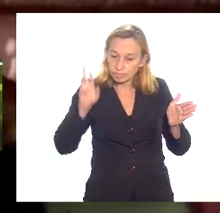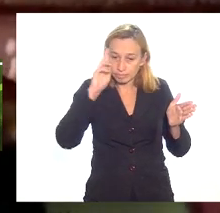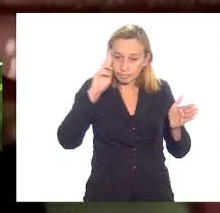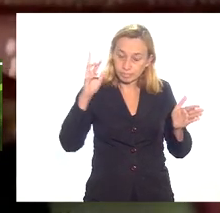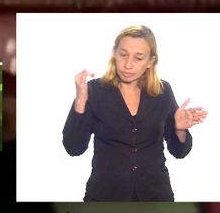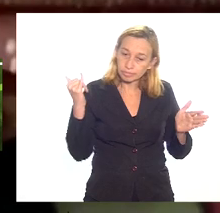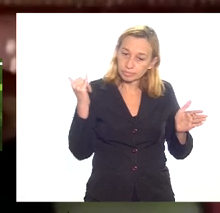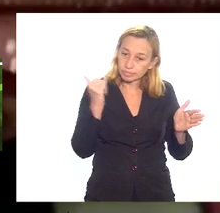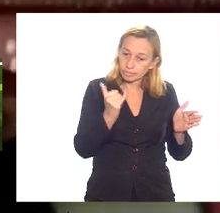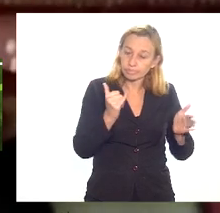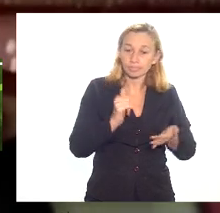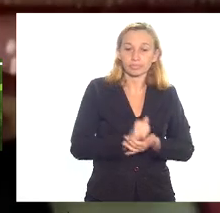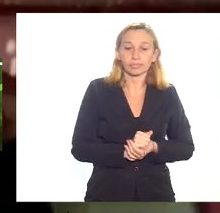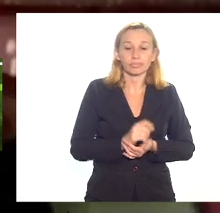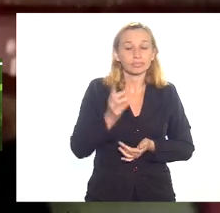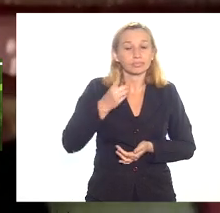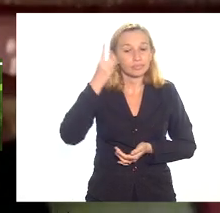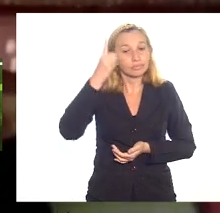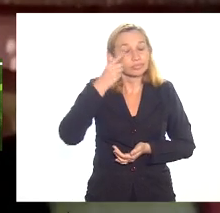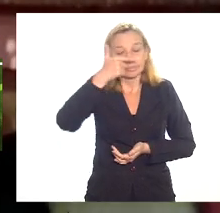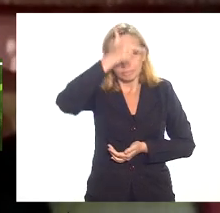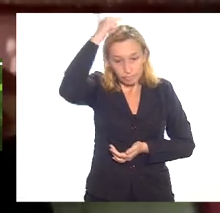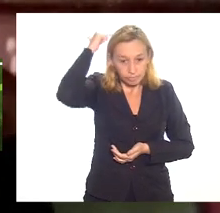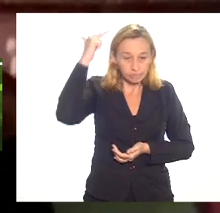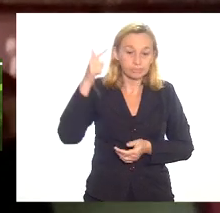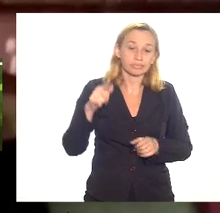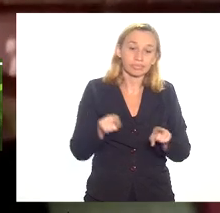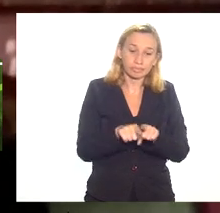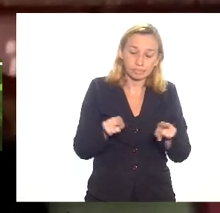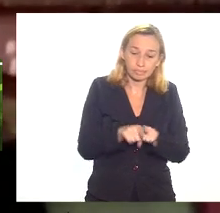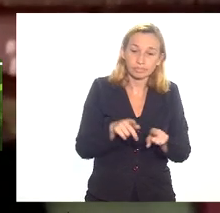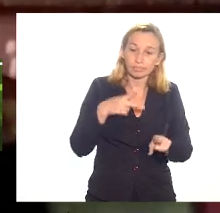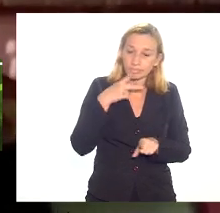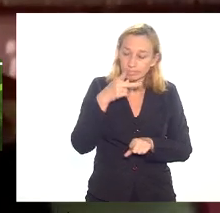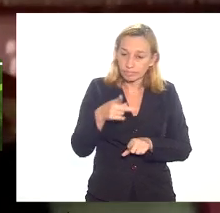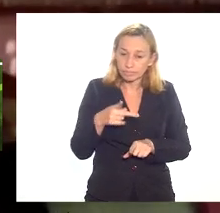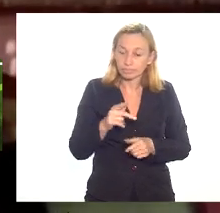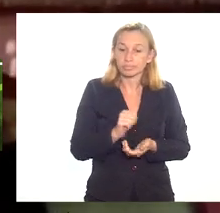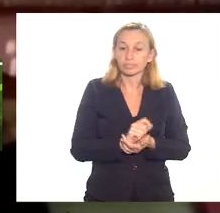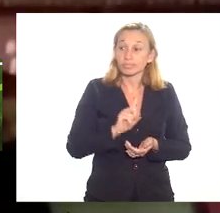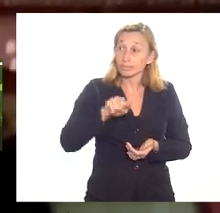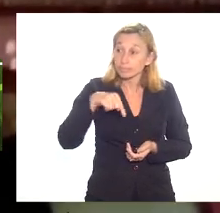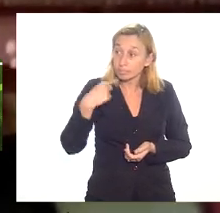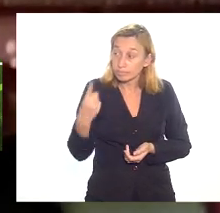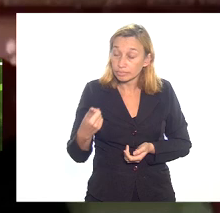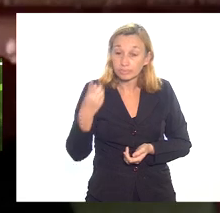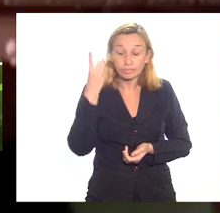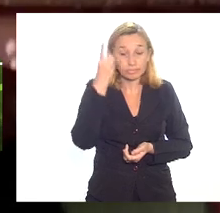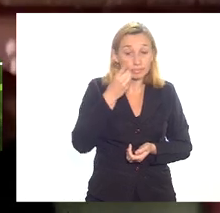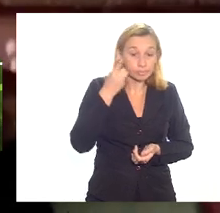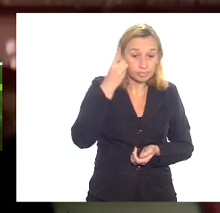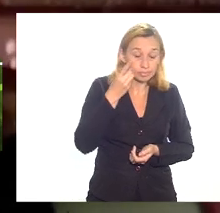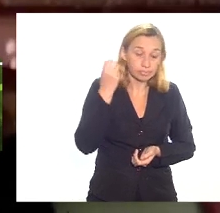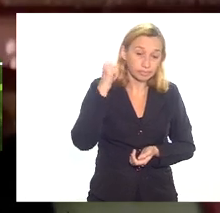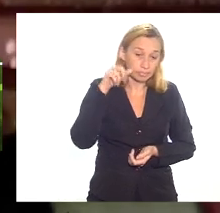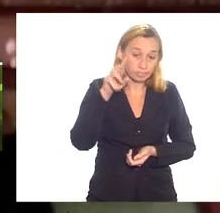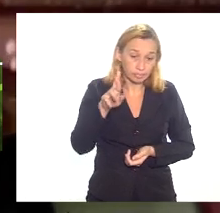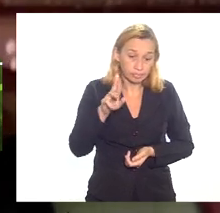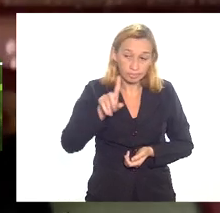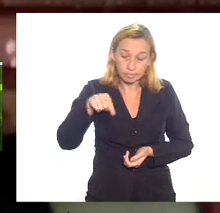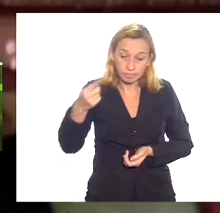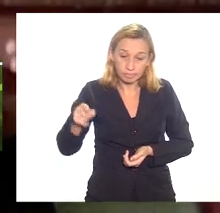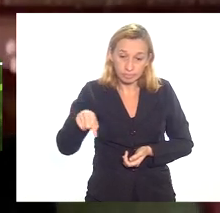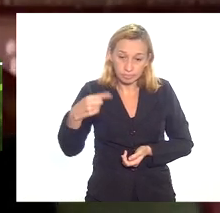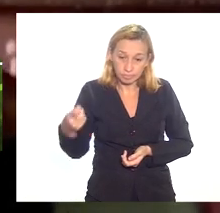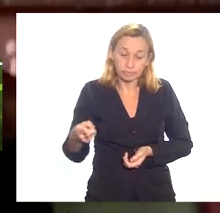aqui que o deputado Luiz Paulo recorrentemente traz não só ele mas deputado Eleomar e tantos outros